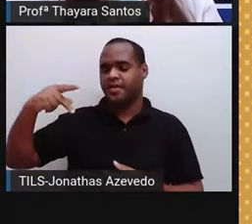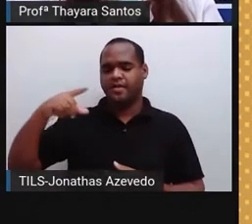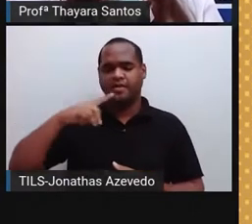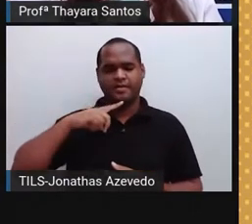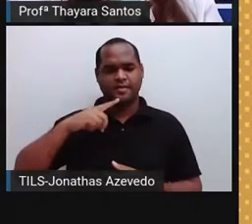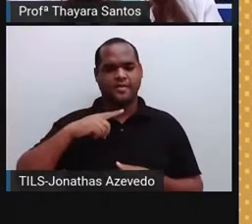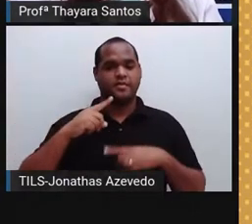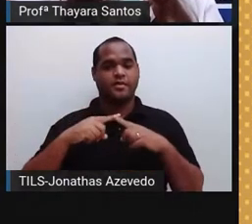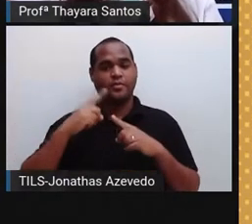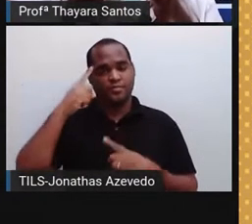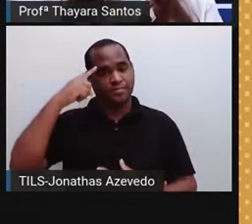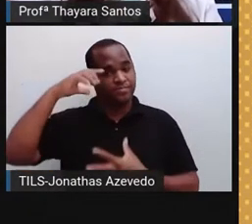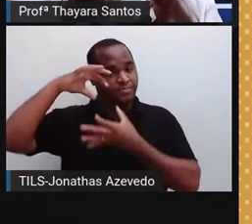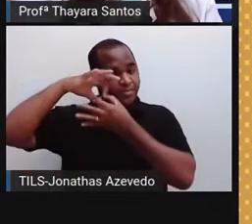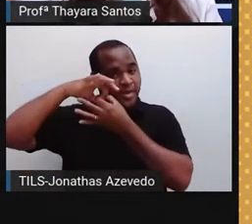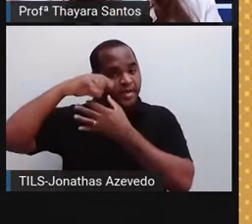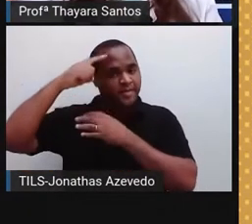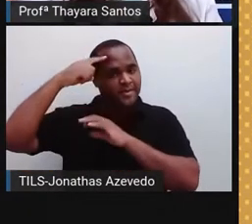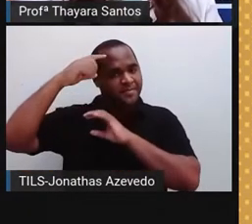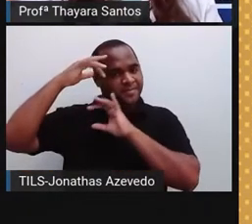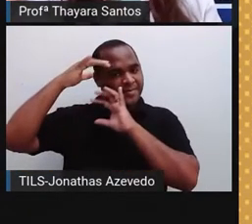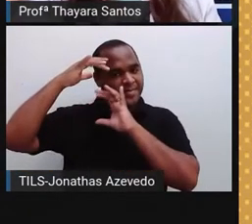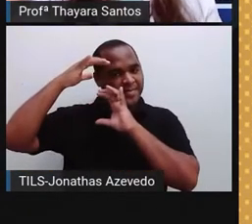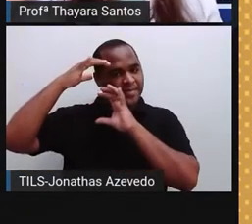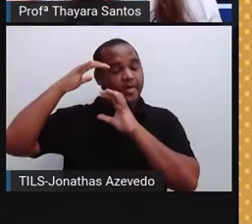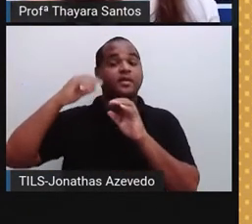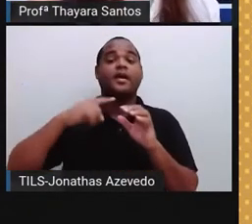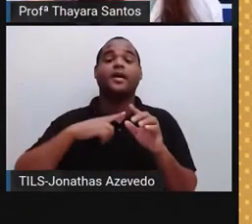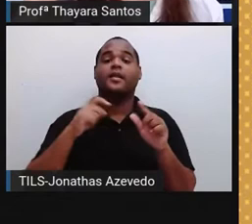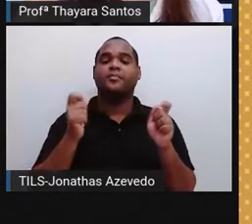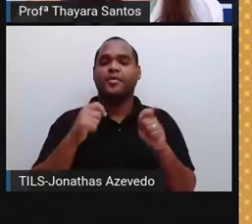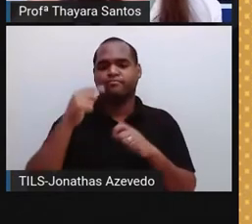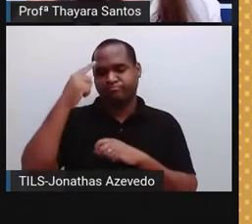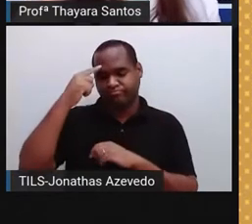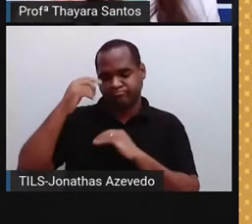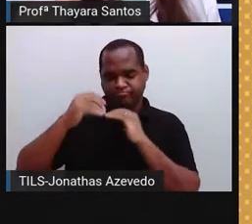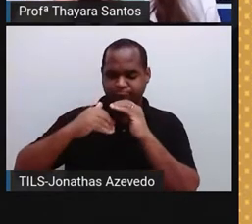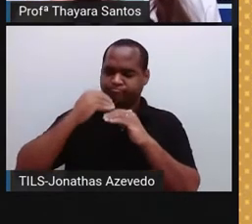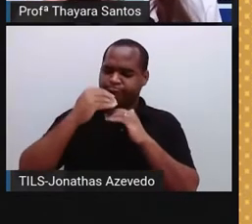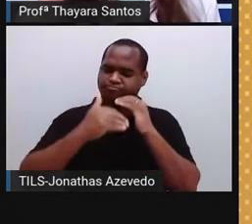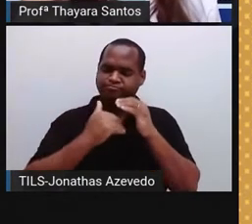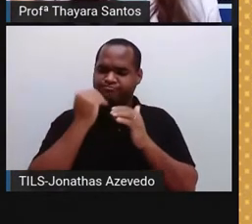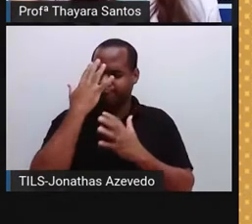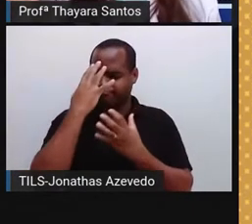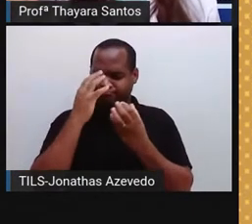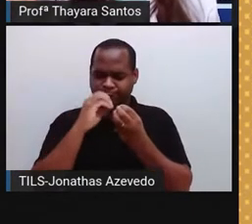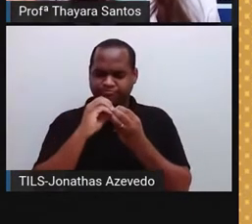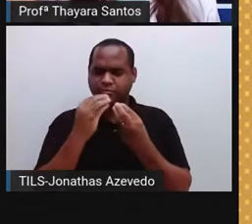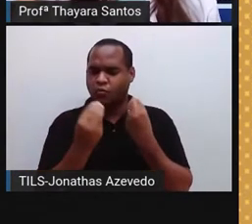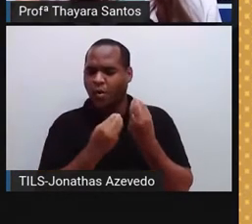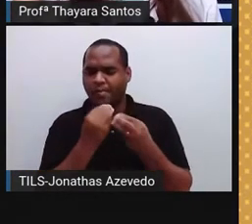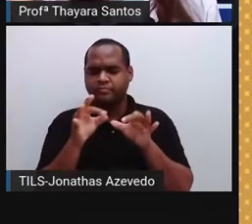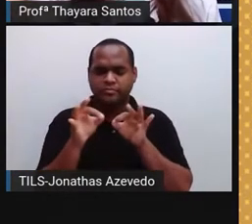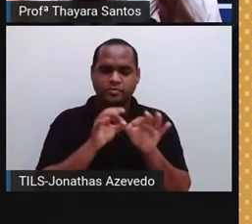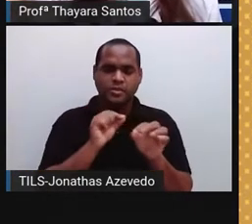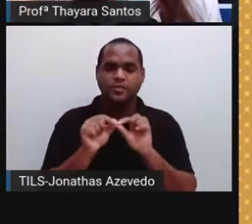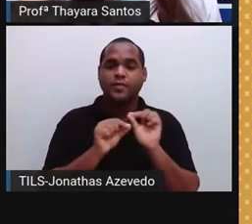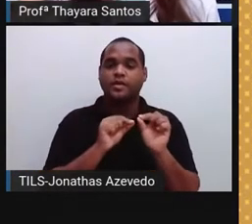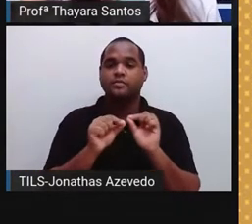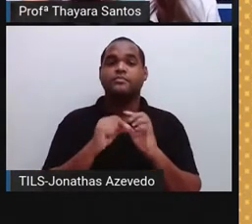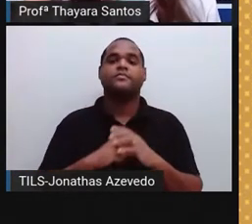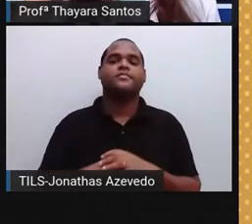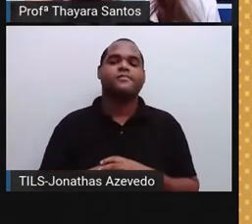chega para o nosso cérebro. Quando ela chega para o nosso cérebro, o cérebro vai processar essa informação e vai ver o que tem que ser feito. Então,